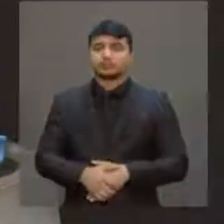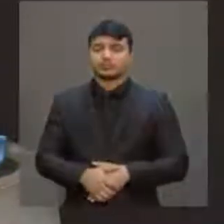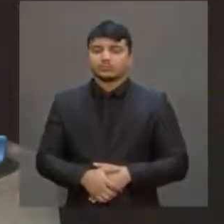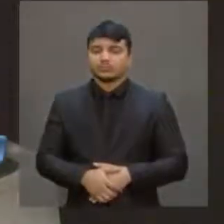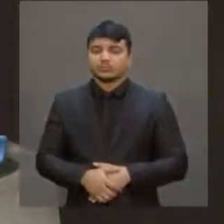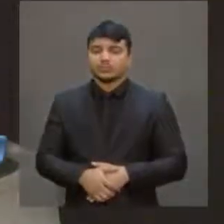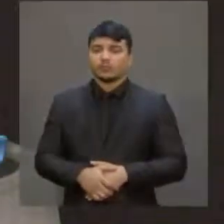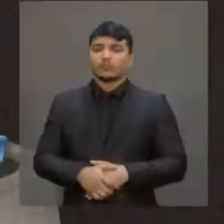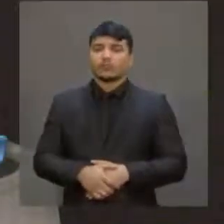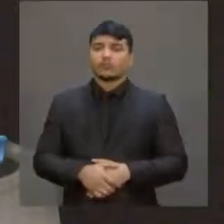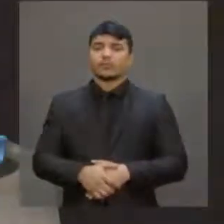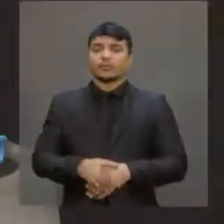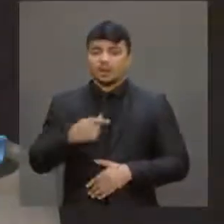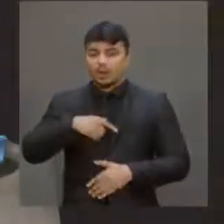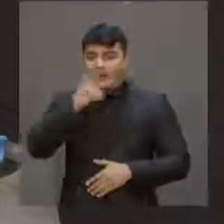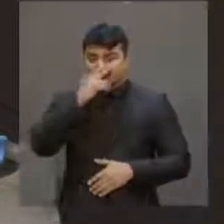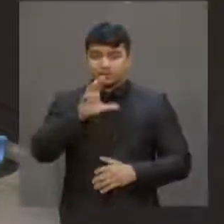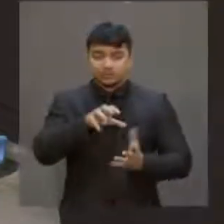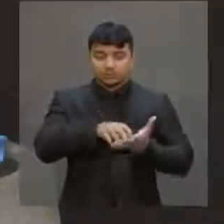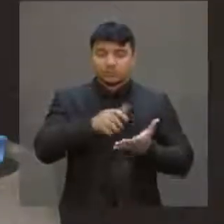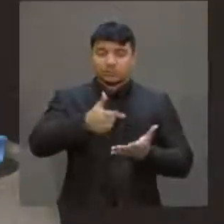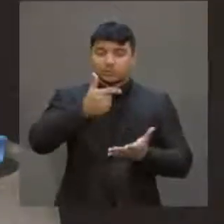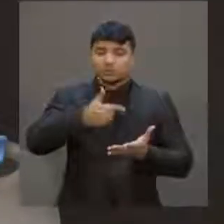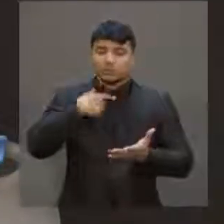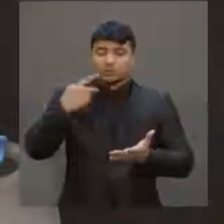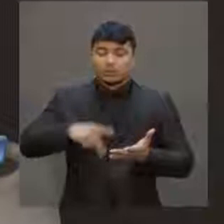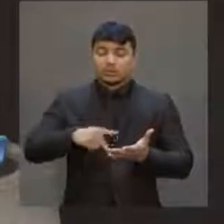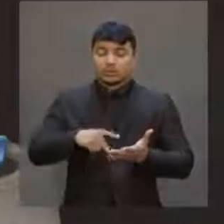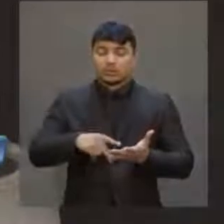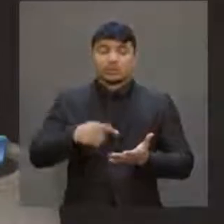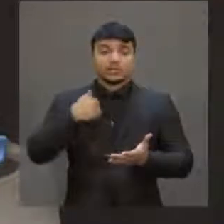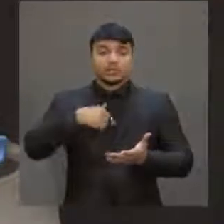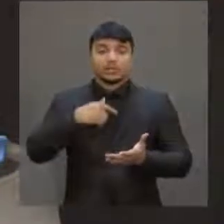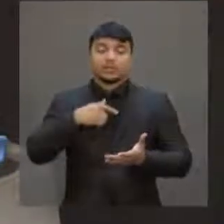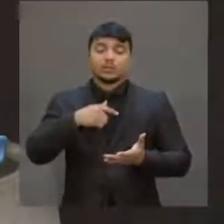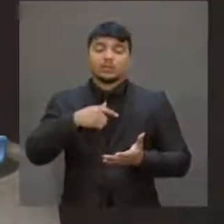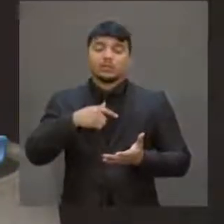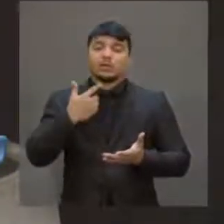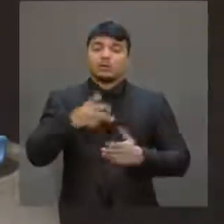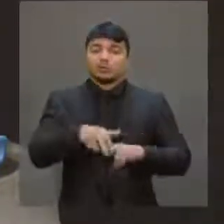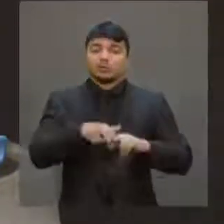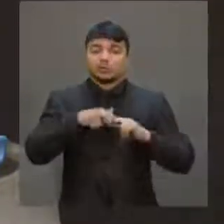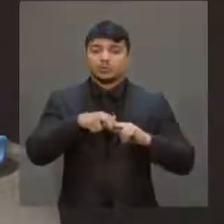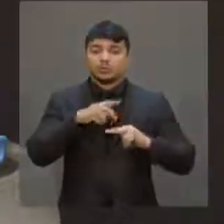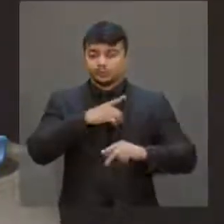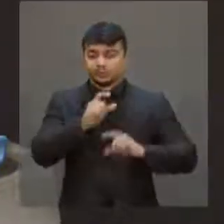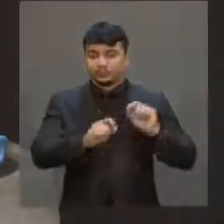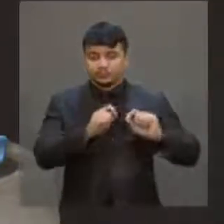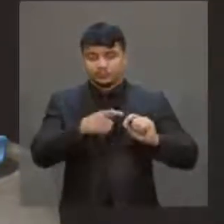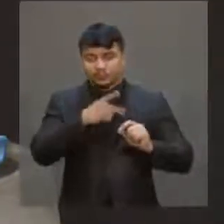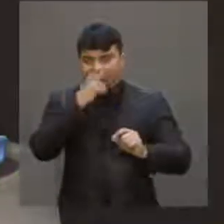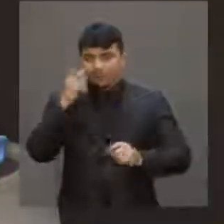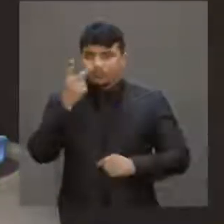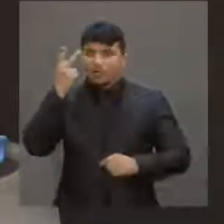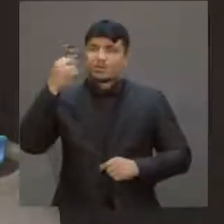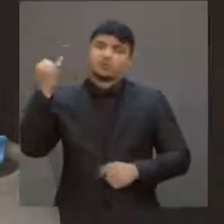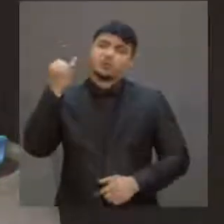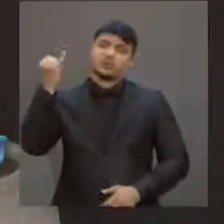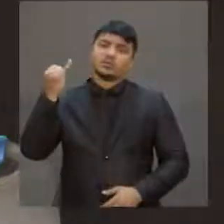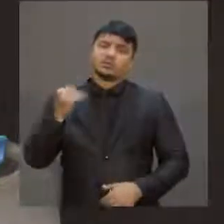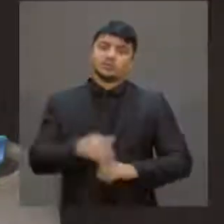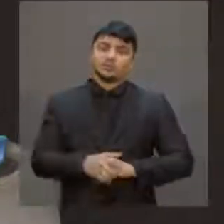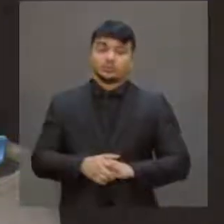secundário, na indústria, que seriam importantes, inclusive, para agregar valor. Essa é primeira questão.